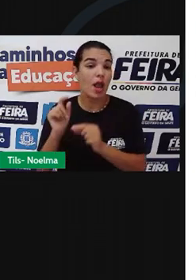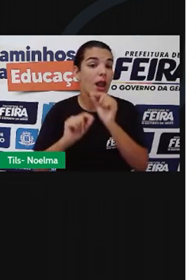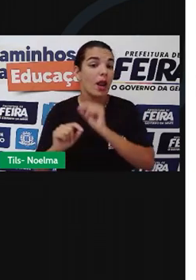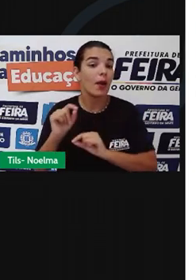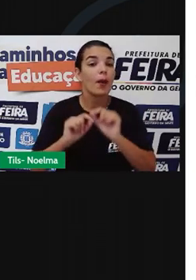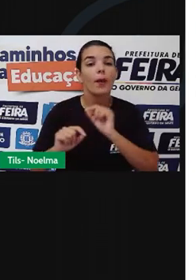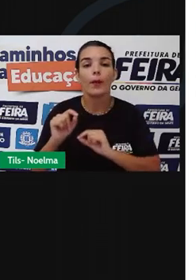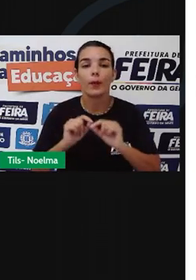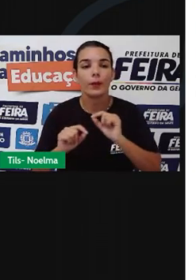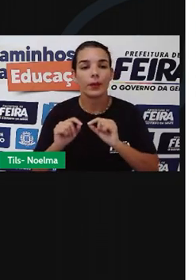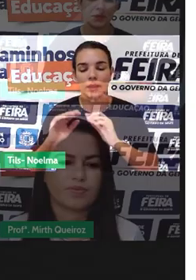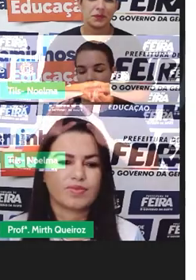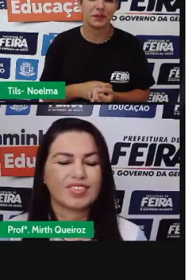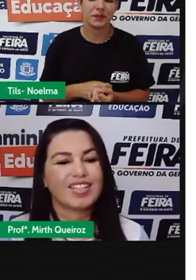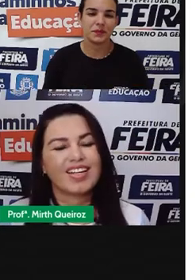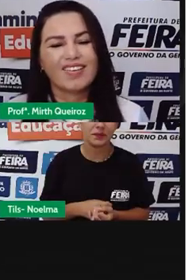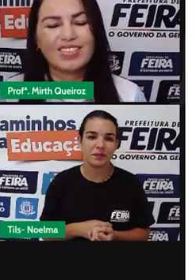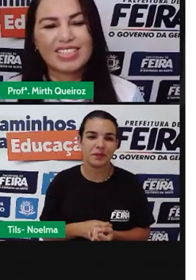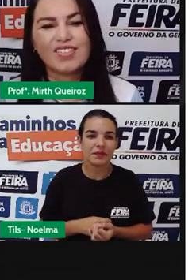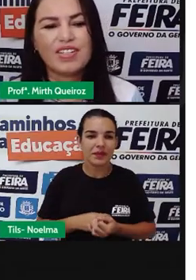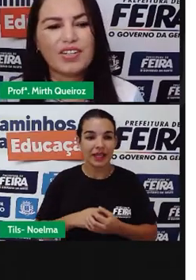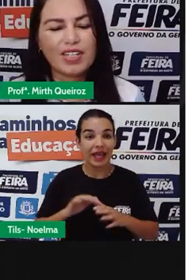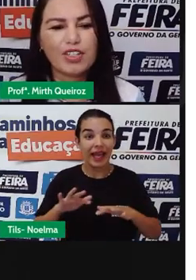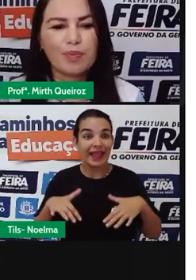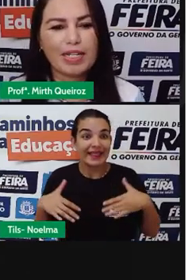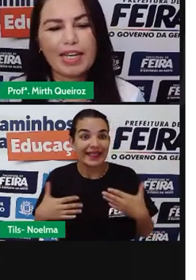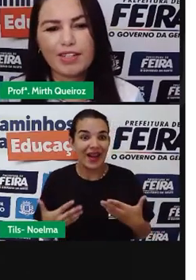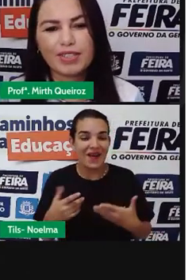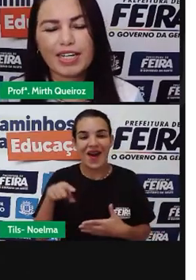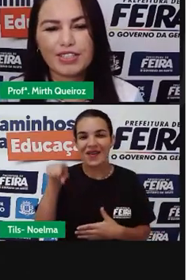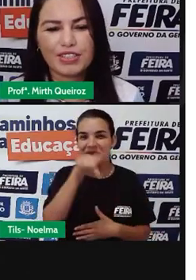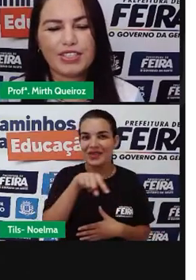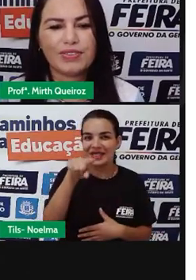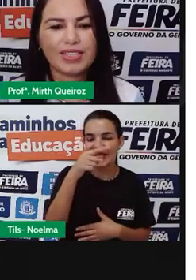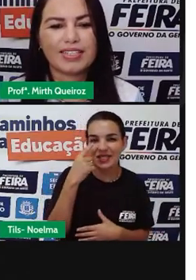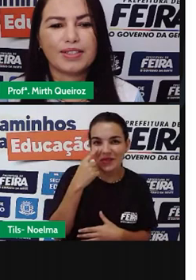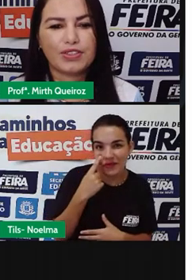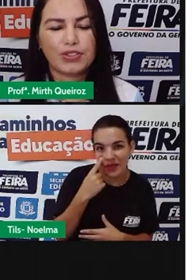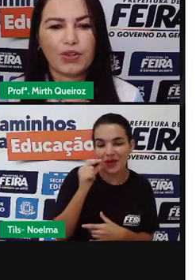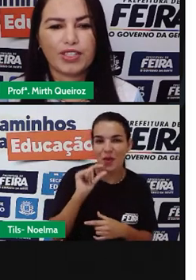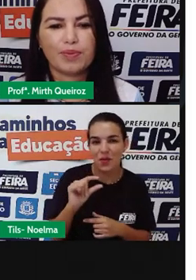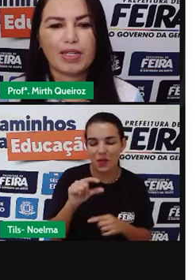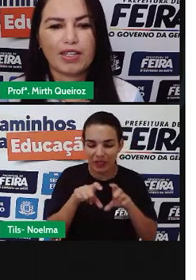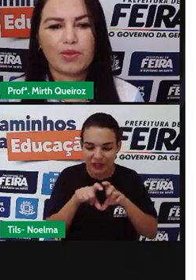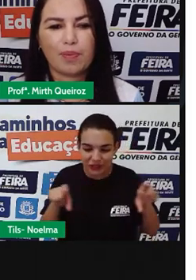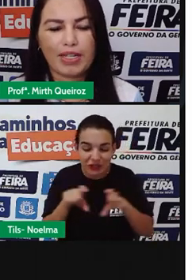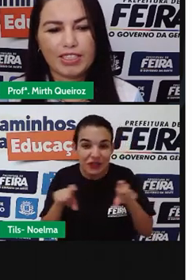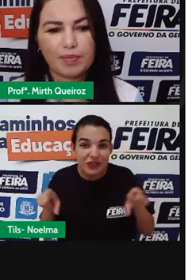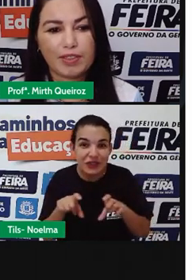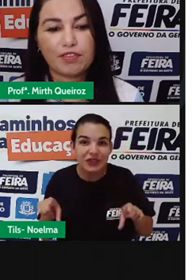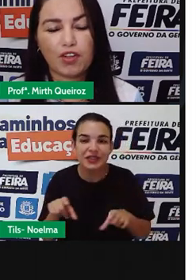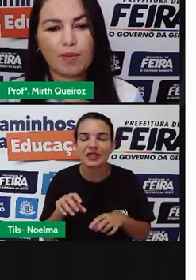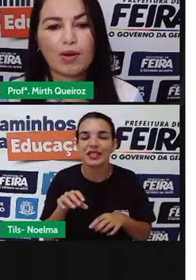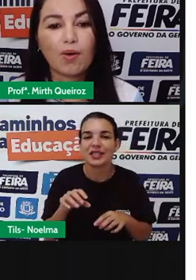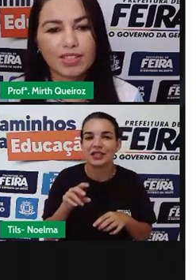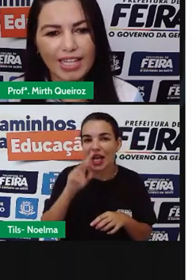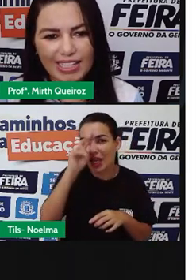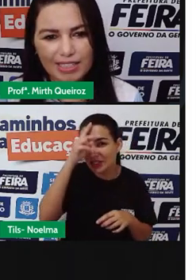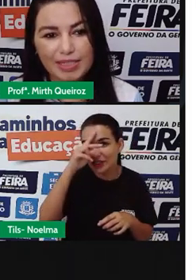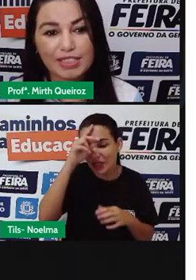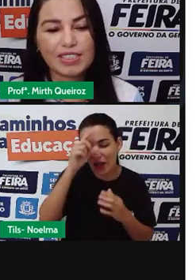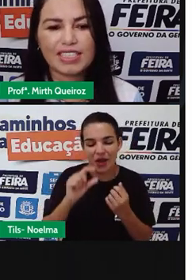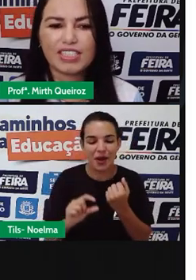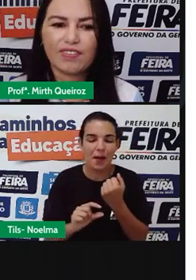crianças e trabalhar as competências. vocês viram aí um pequeno trechinho dessa história de ser um príncipe de forma